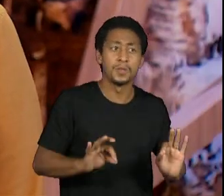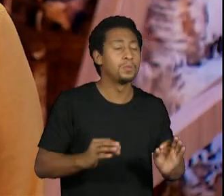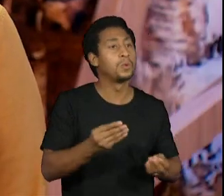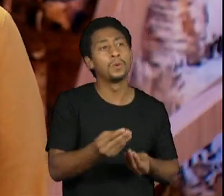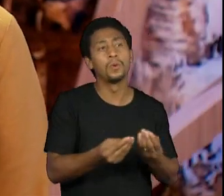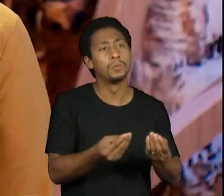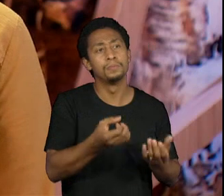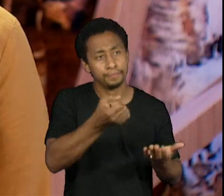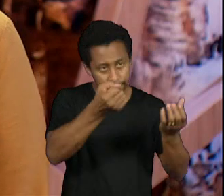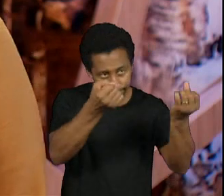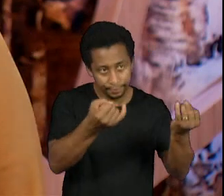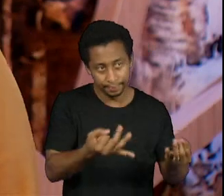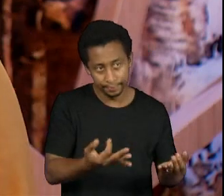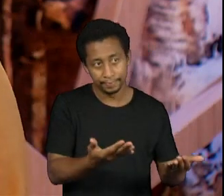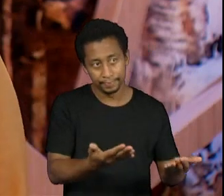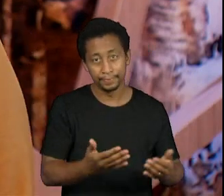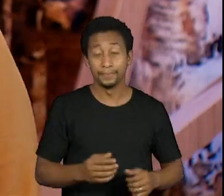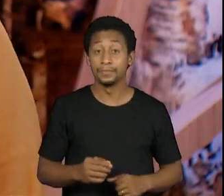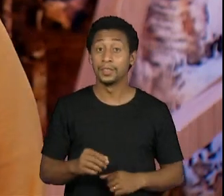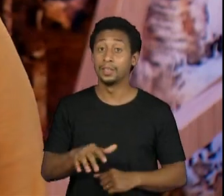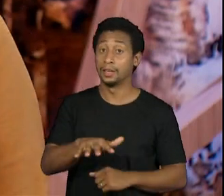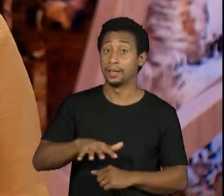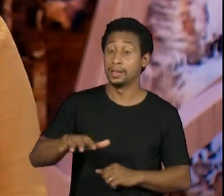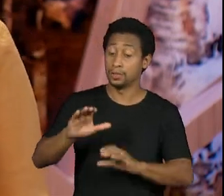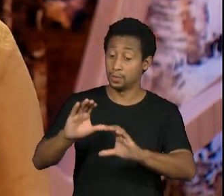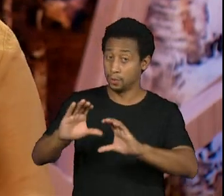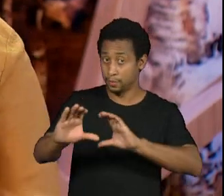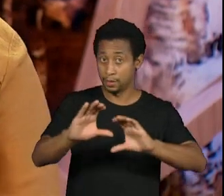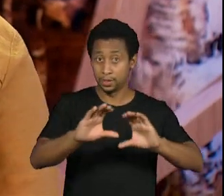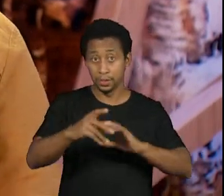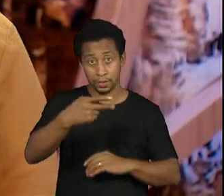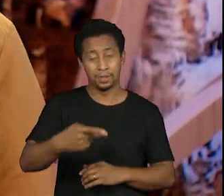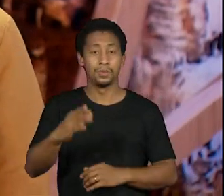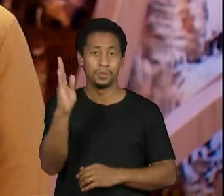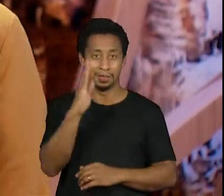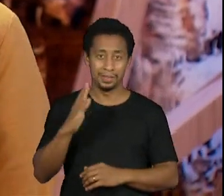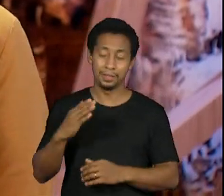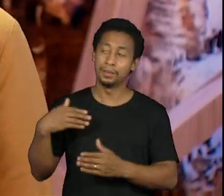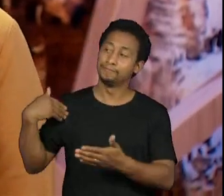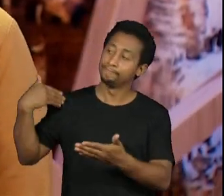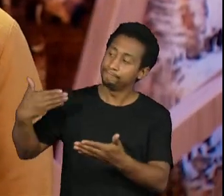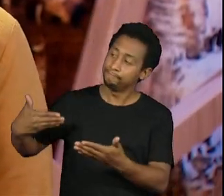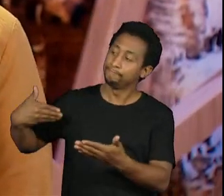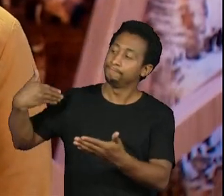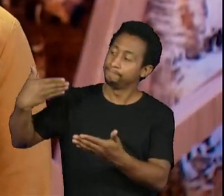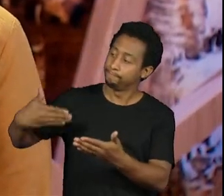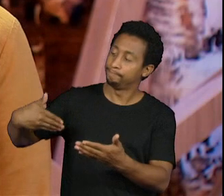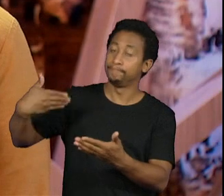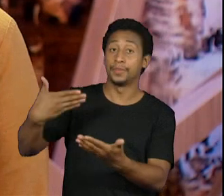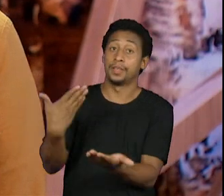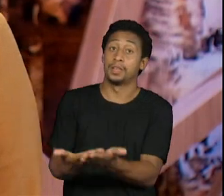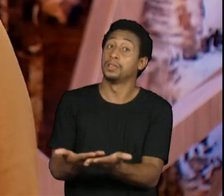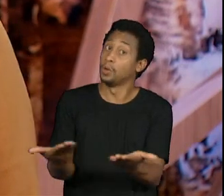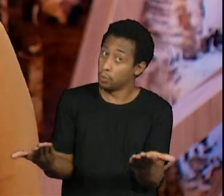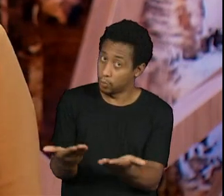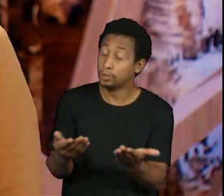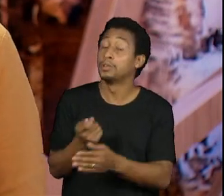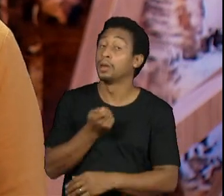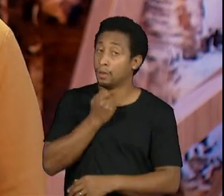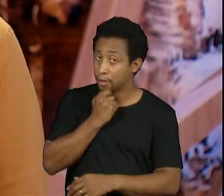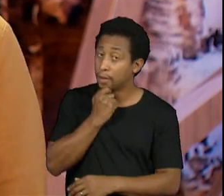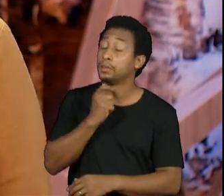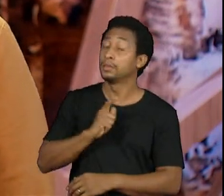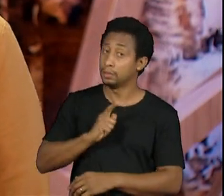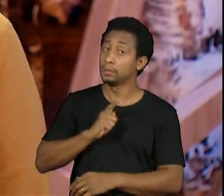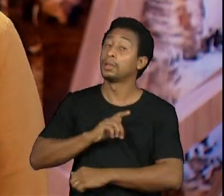Cris, eu enxergo que os veículos hoje em dia no Brasil continuam perpetuando essa história, né? Acho que a gente, a maior parte dos